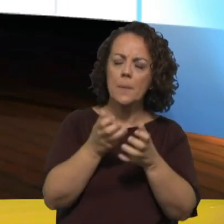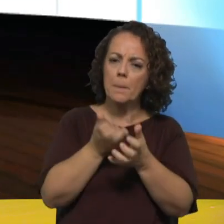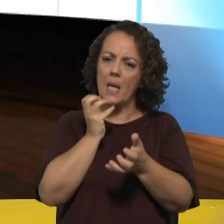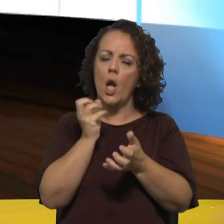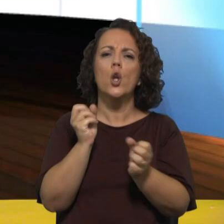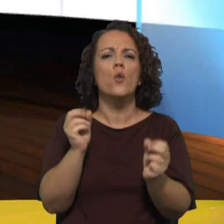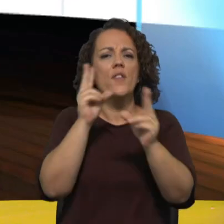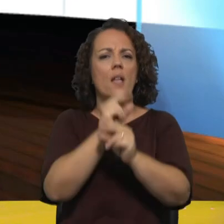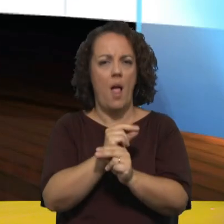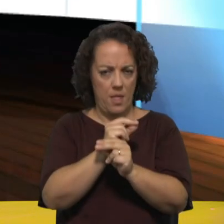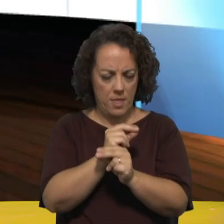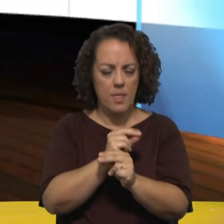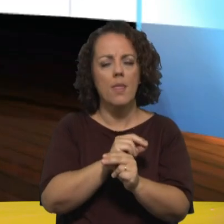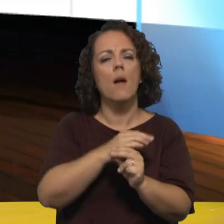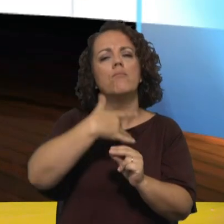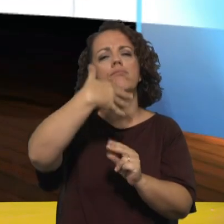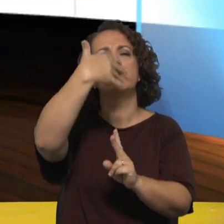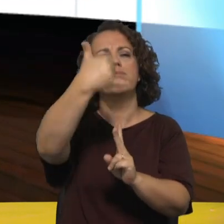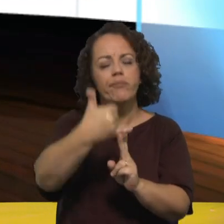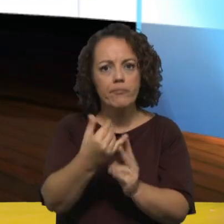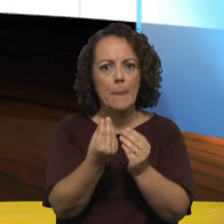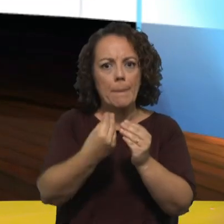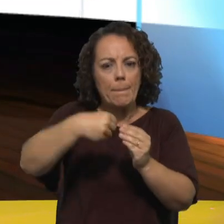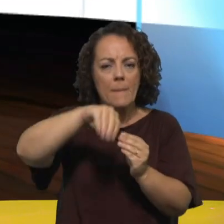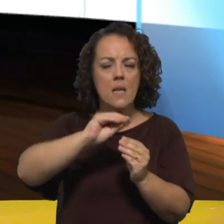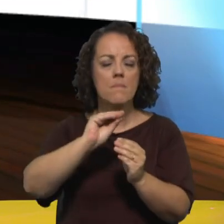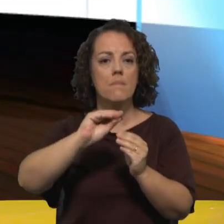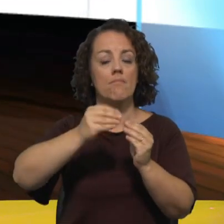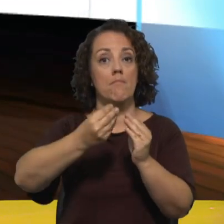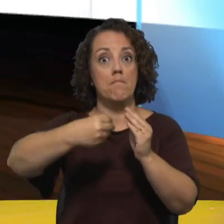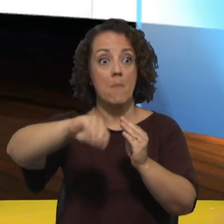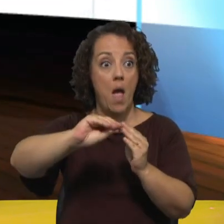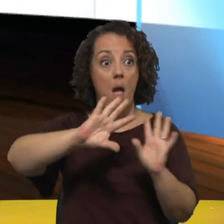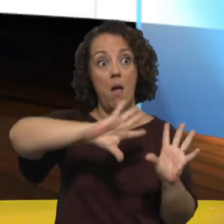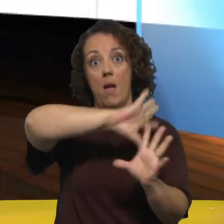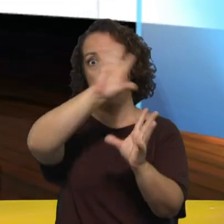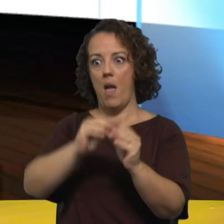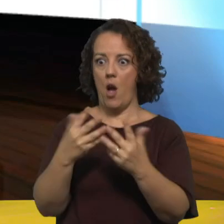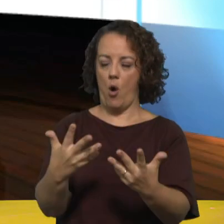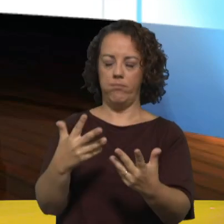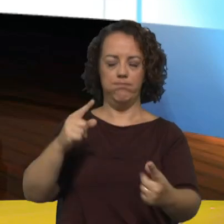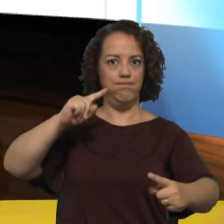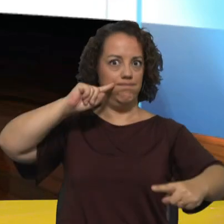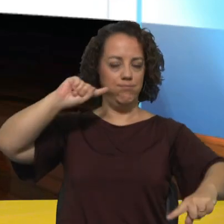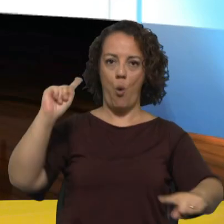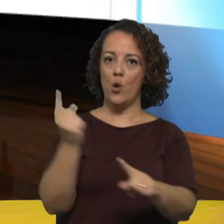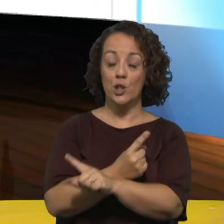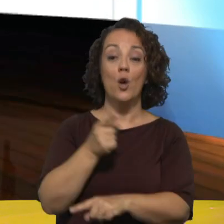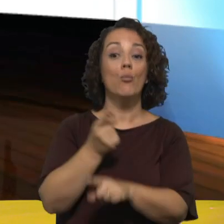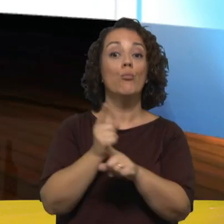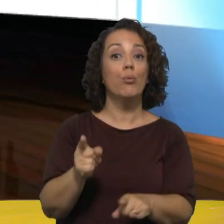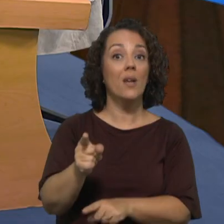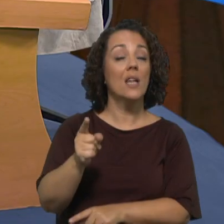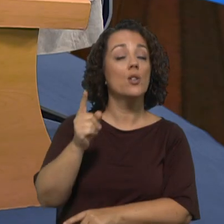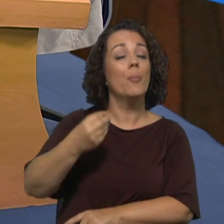juntar-se todas nesta dinâmica sínodal que estamos agora a viver. E essa também era uma grande preocupação. Garantir que os trabalhos que foram feitos